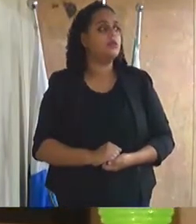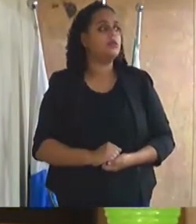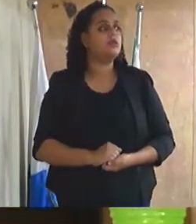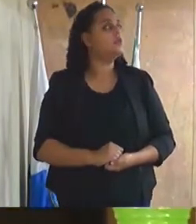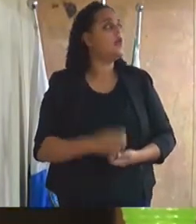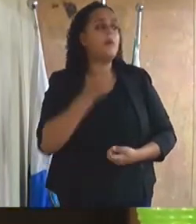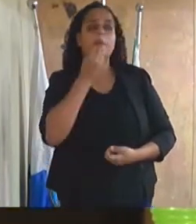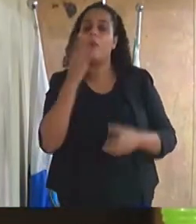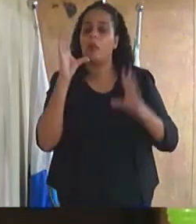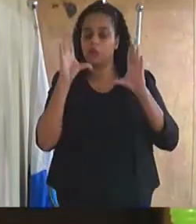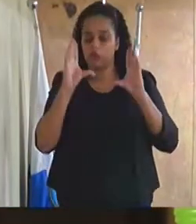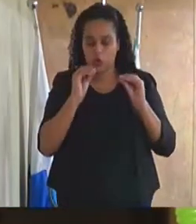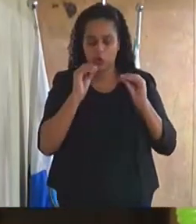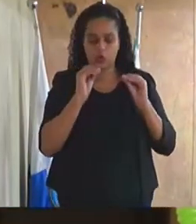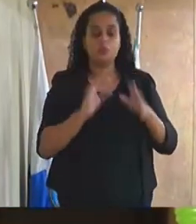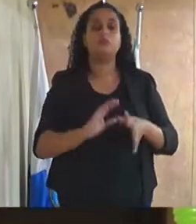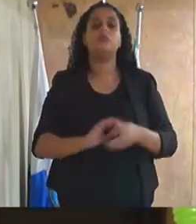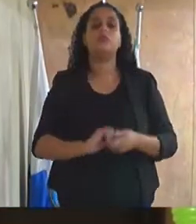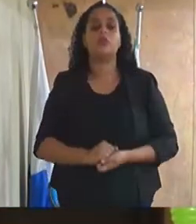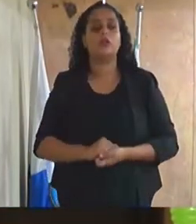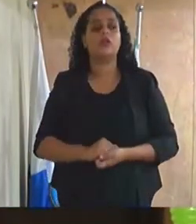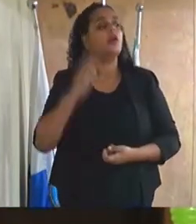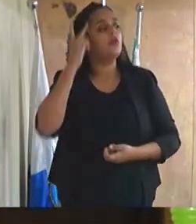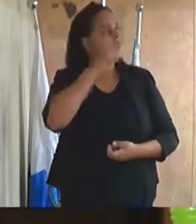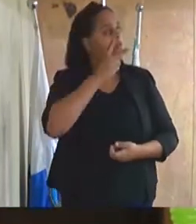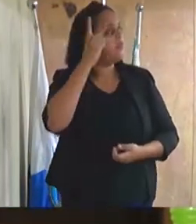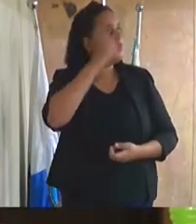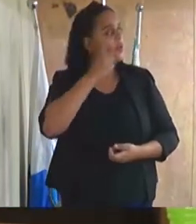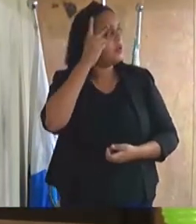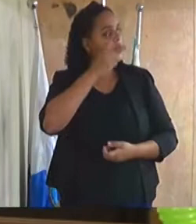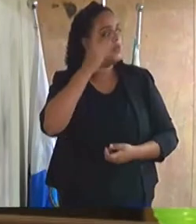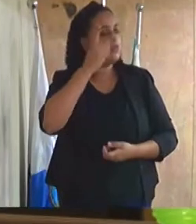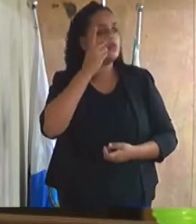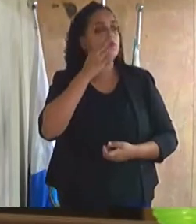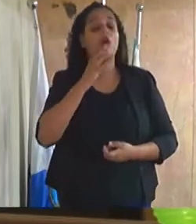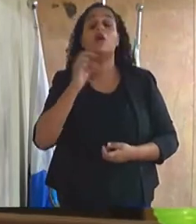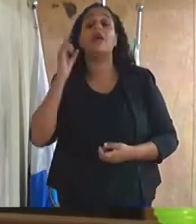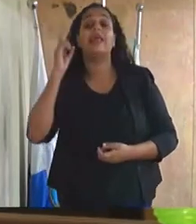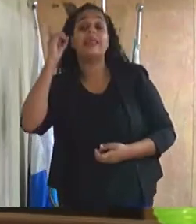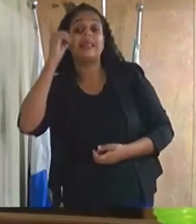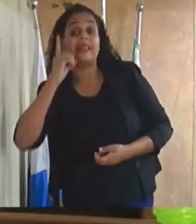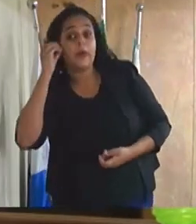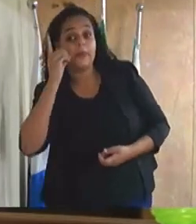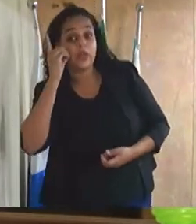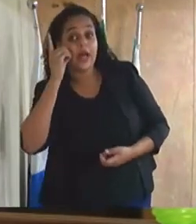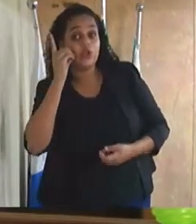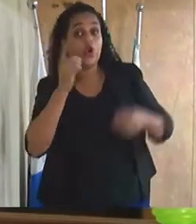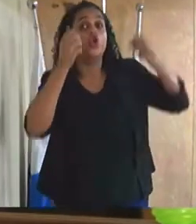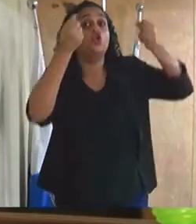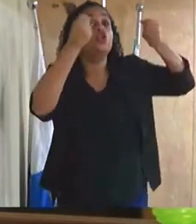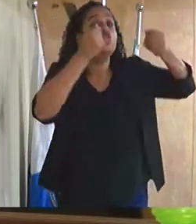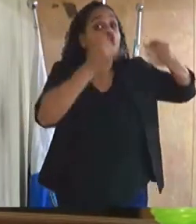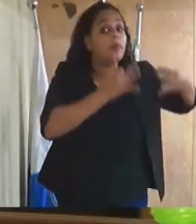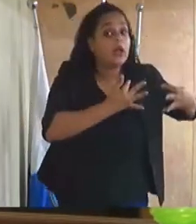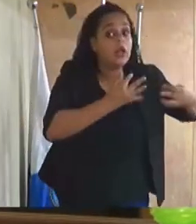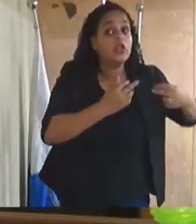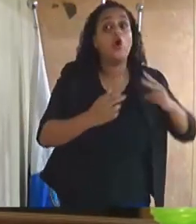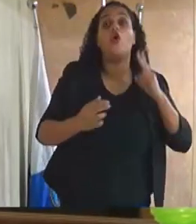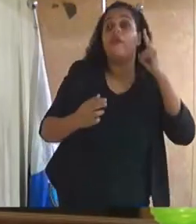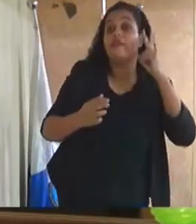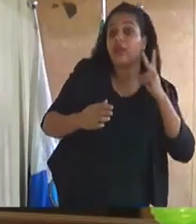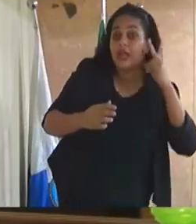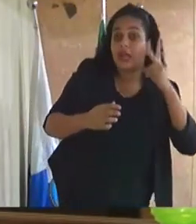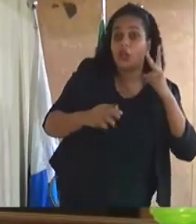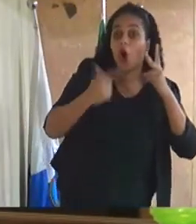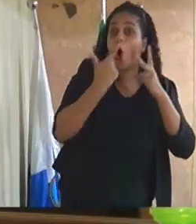noite e dizer o seguinte, que a vereadora colocou, eu não estou colocando como deputado, estou colocando ele como vereador. Como deputado é uma outra etapa da